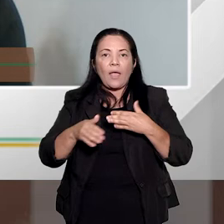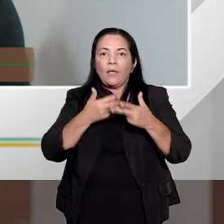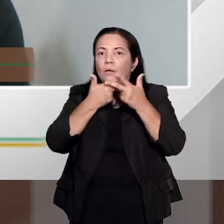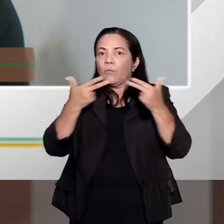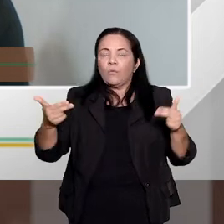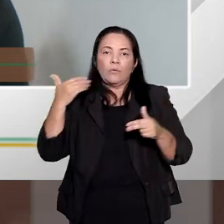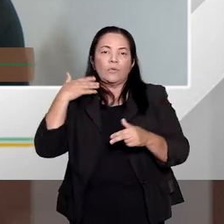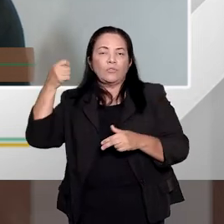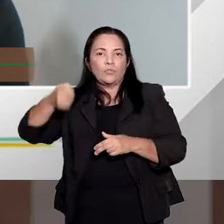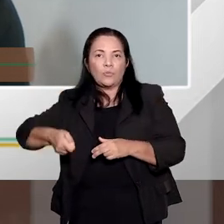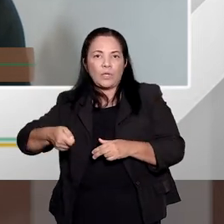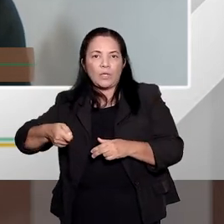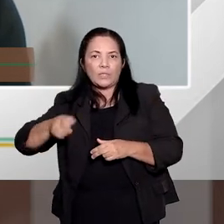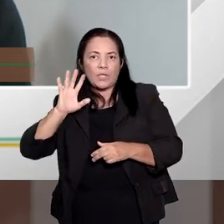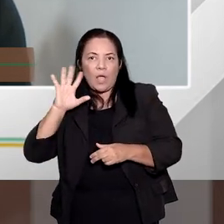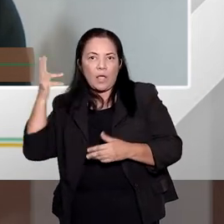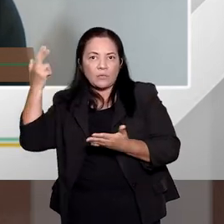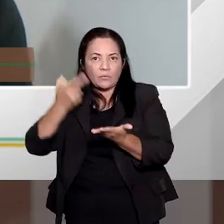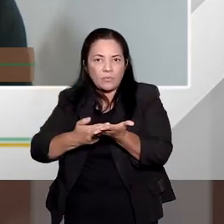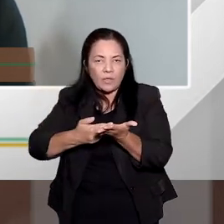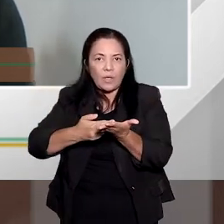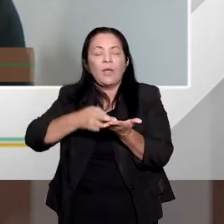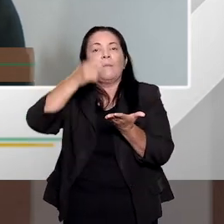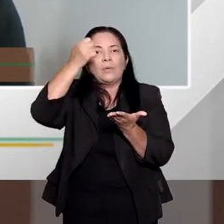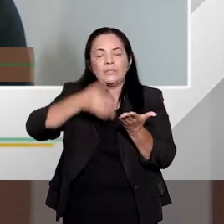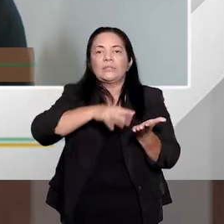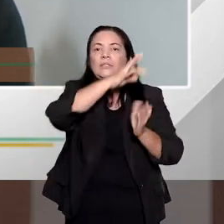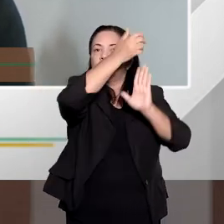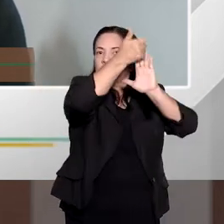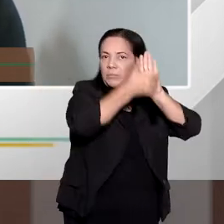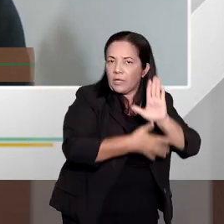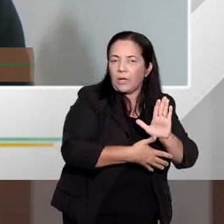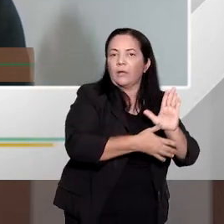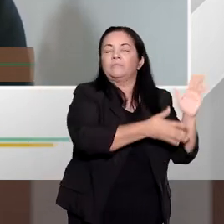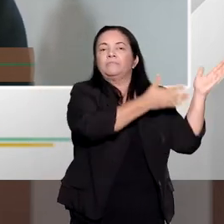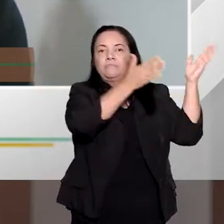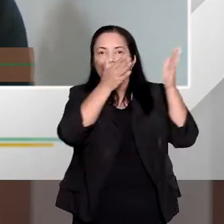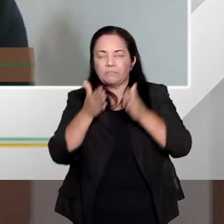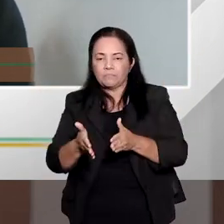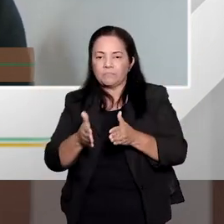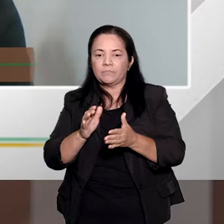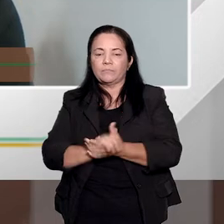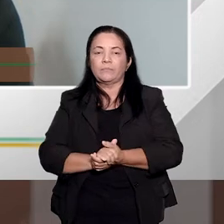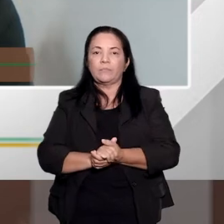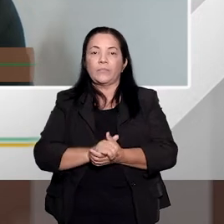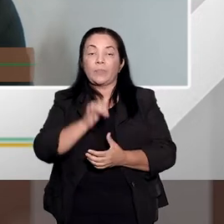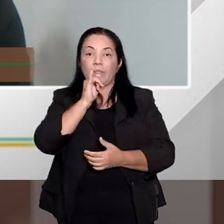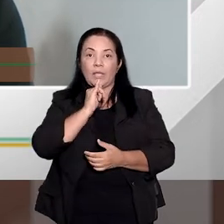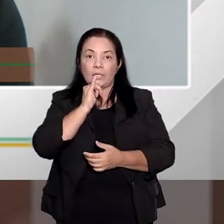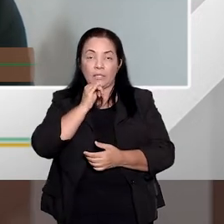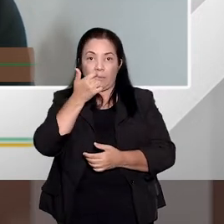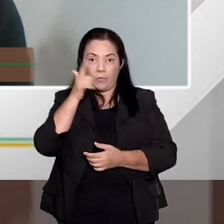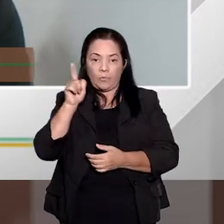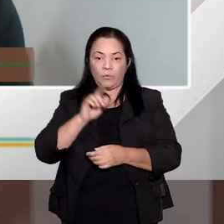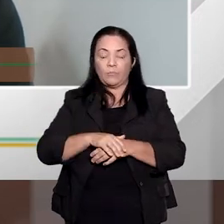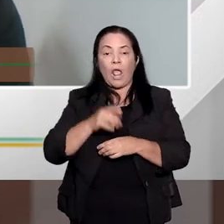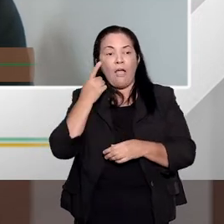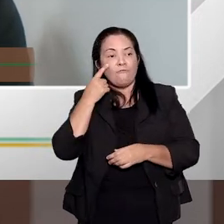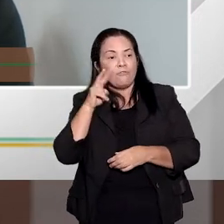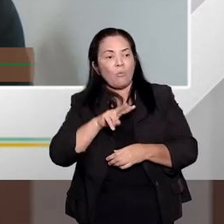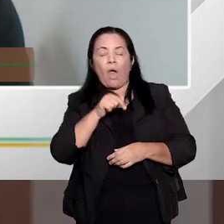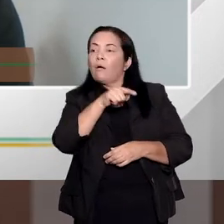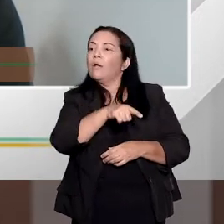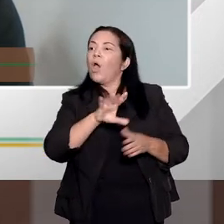observando o princípio da razoabilidade, da proporcionalidade. Fixou a pena intermediária? Então, vamos pegar aqui um caso prático. Olhou lá o